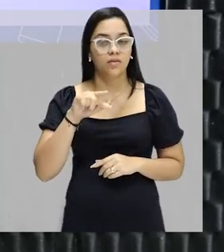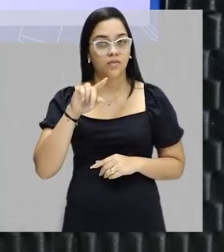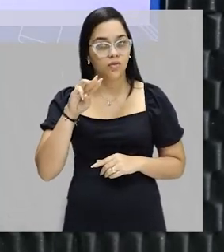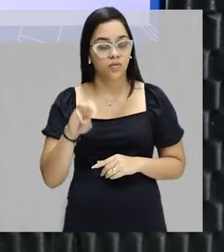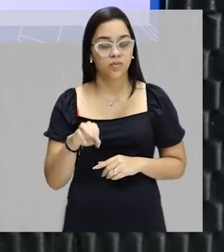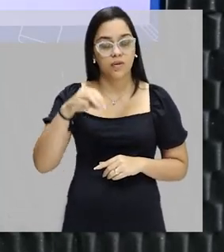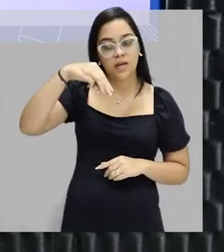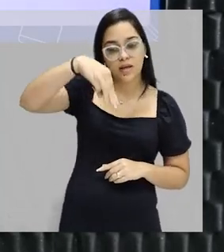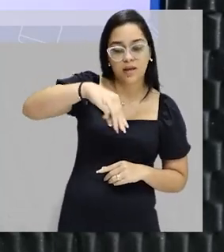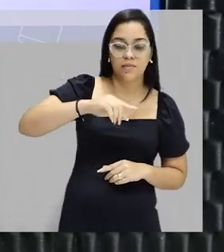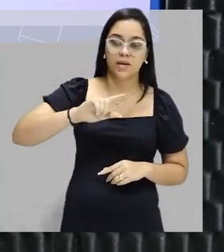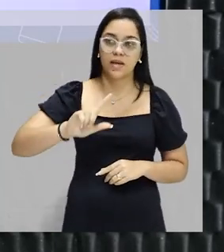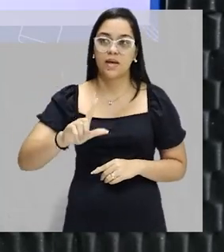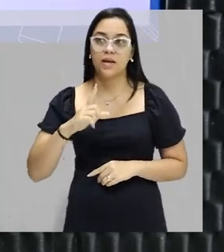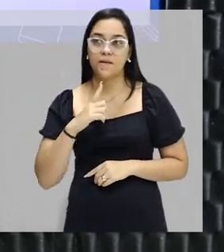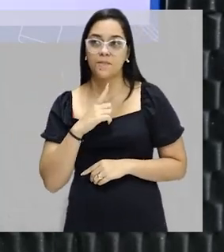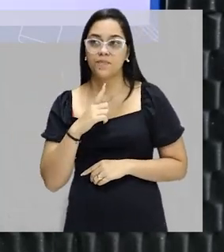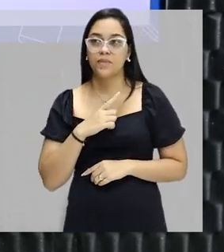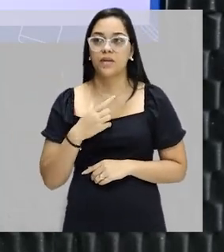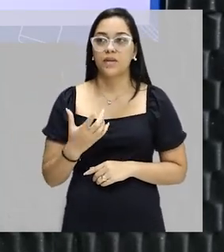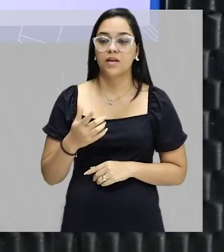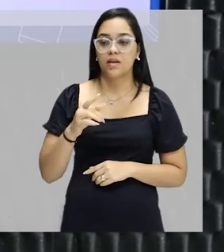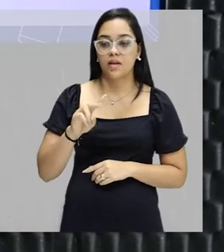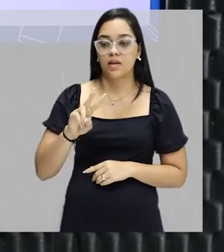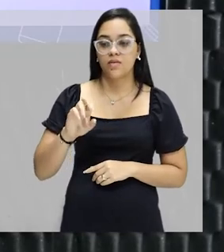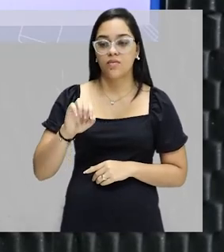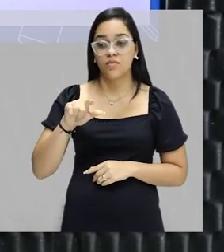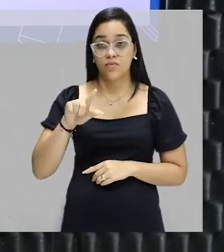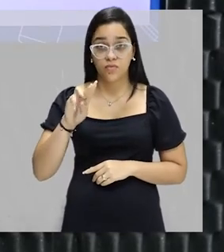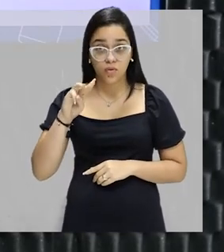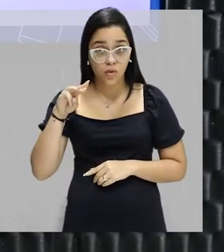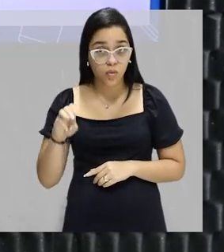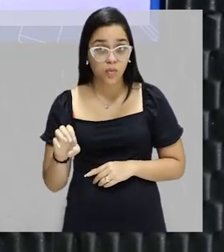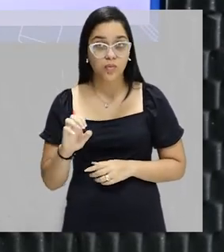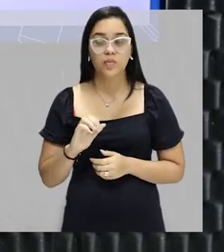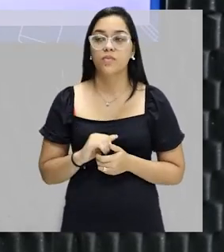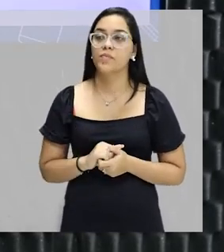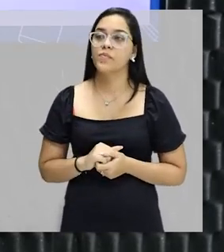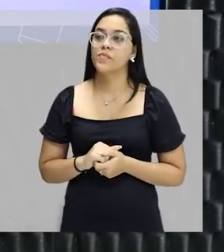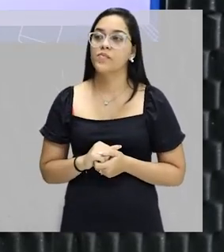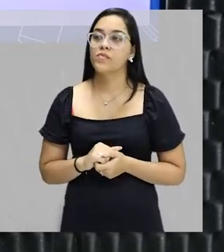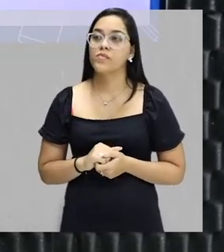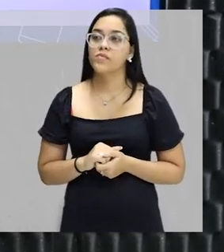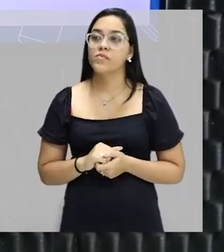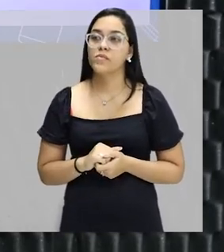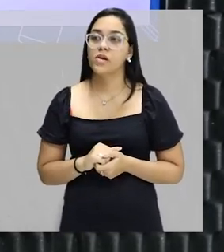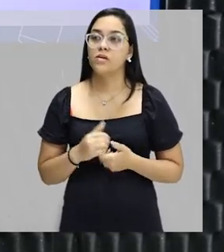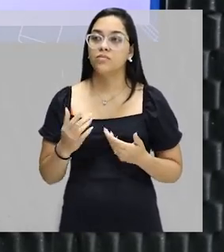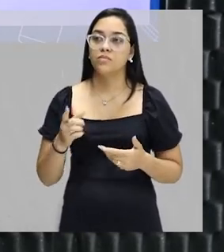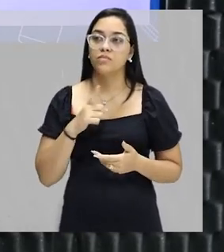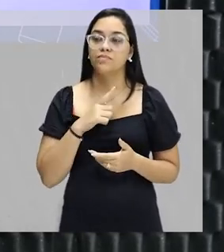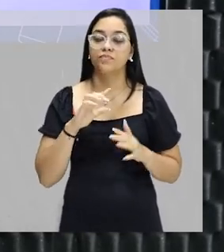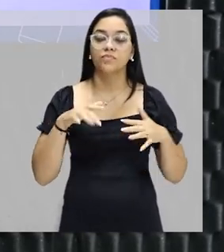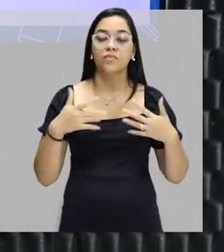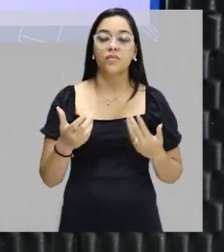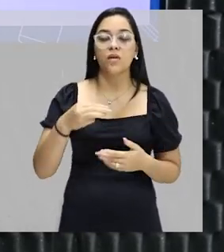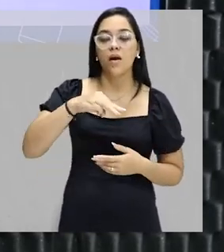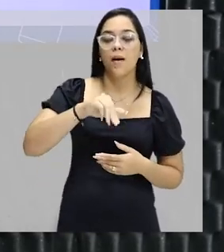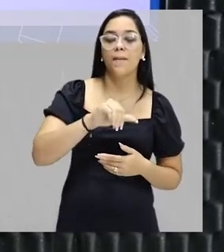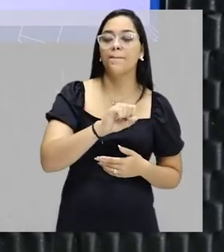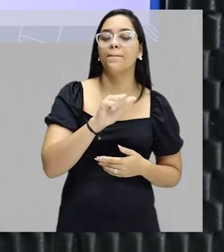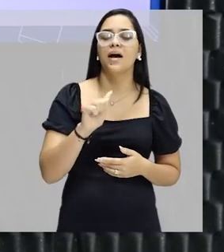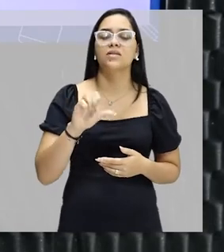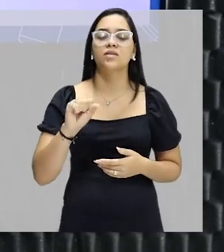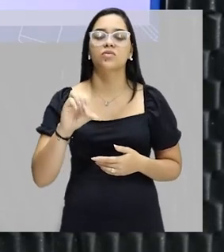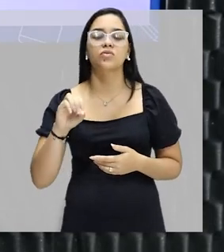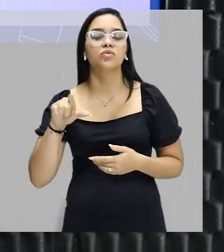ml, eu vou ter uma porcentagem em volume, certo? Então, vou ter aqui, qual é a massa do soluto?